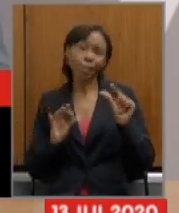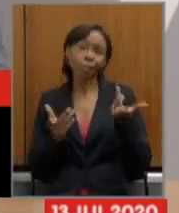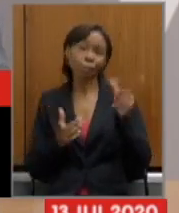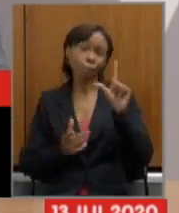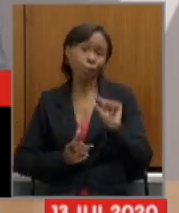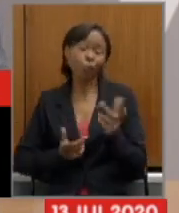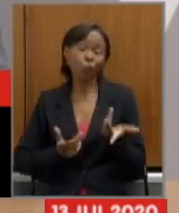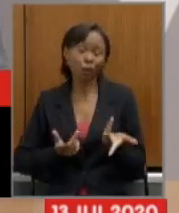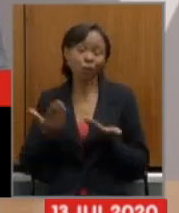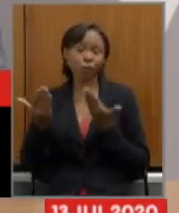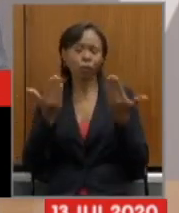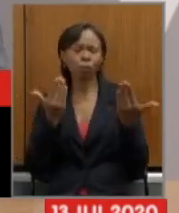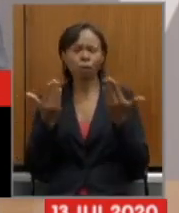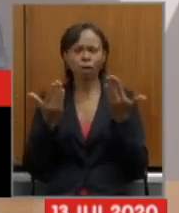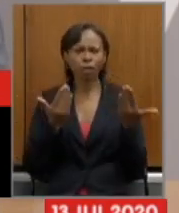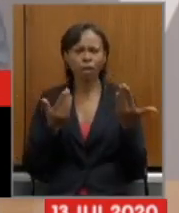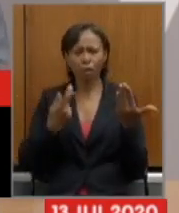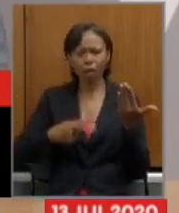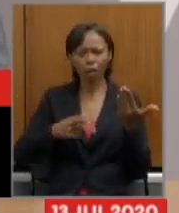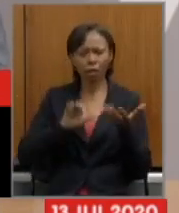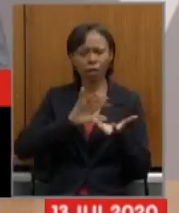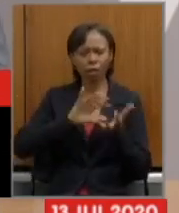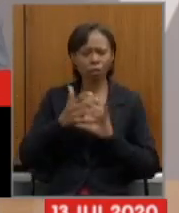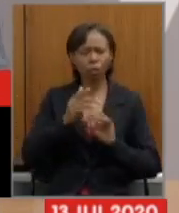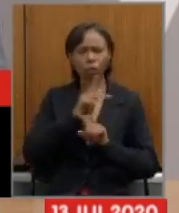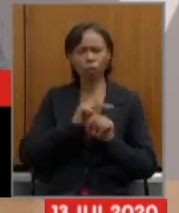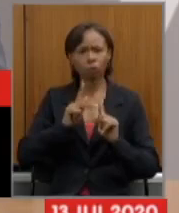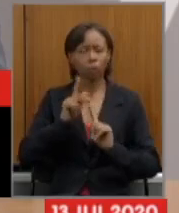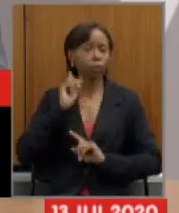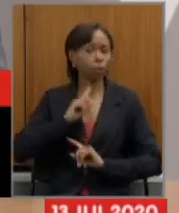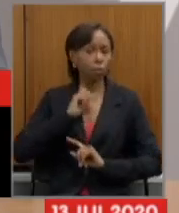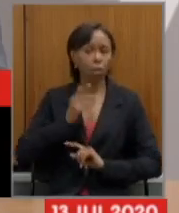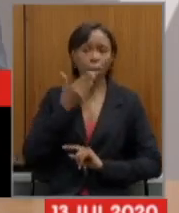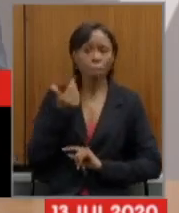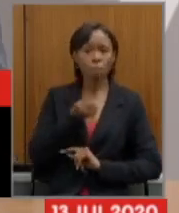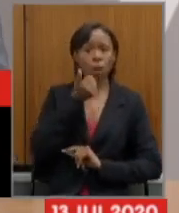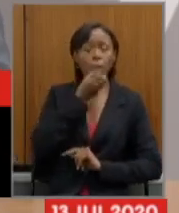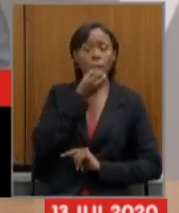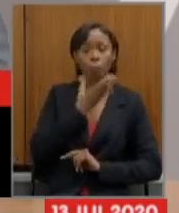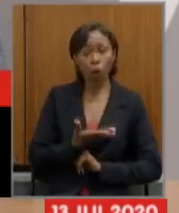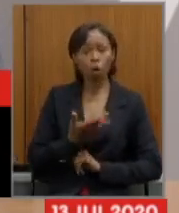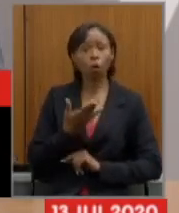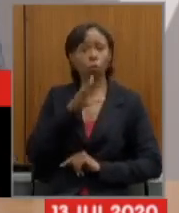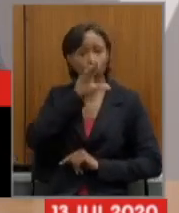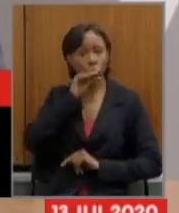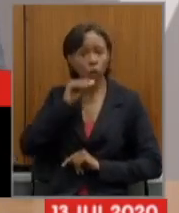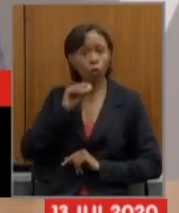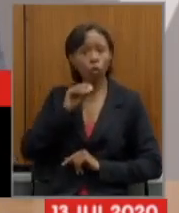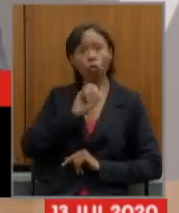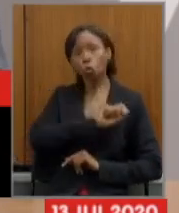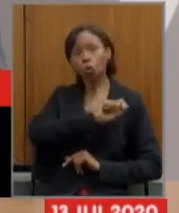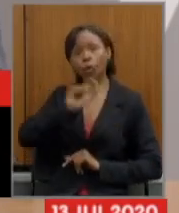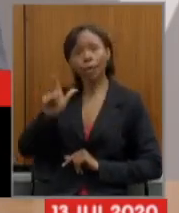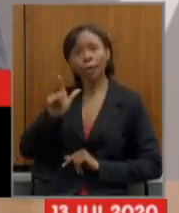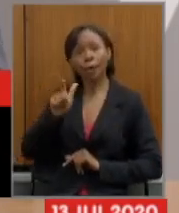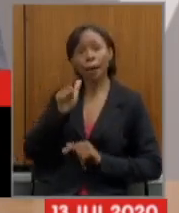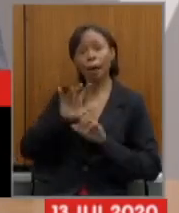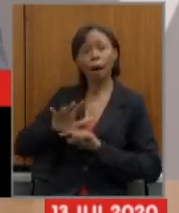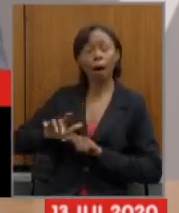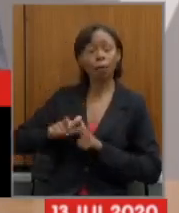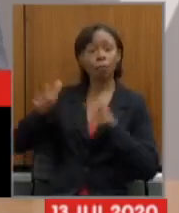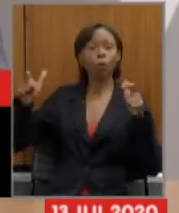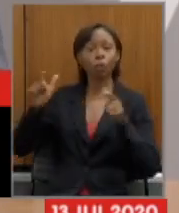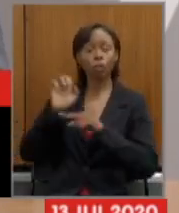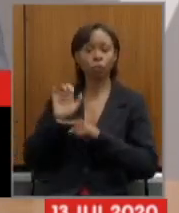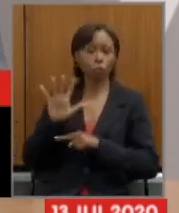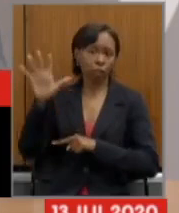comparativos a reforma da previdência mineira ela é mais benéfica para o servidor público do que a grande maioria dos estados que já aprovaram